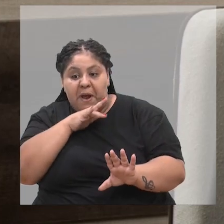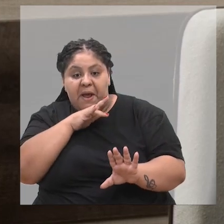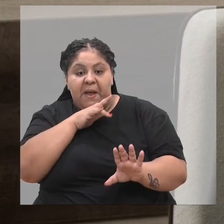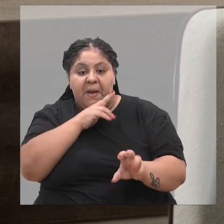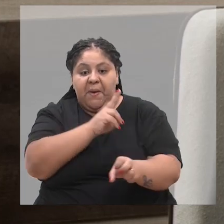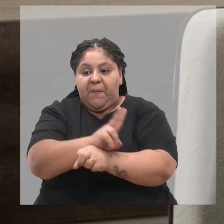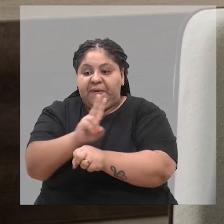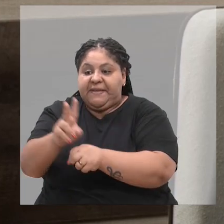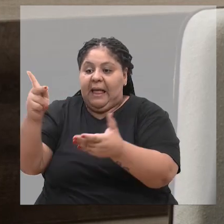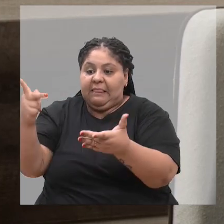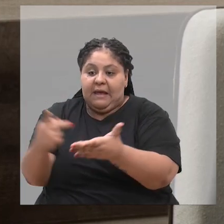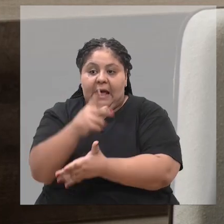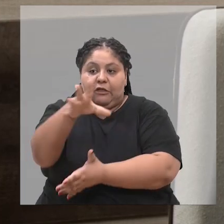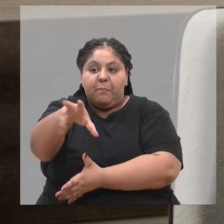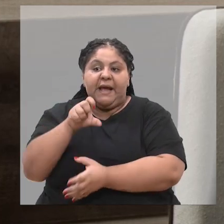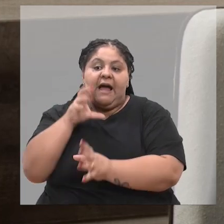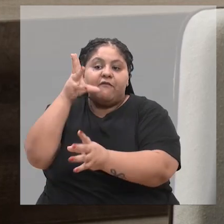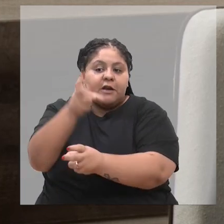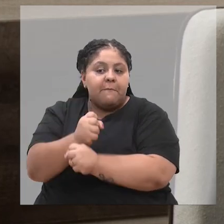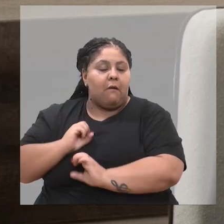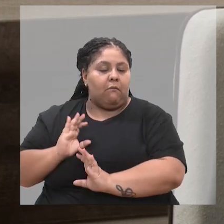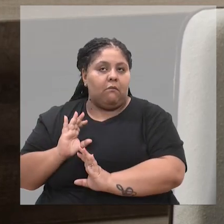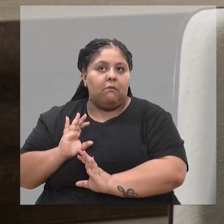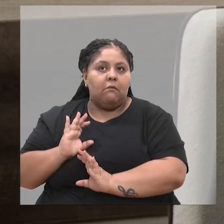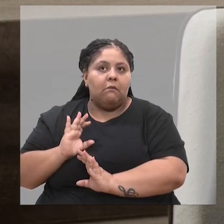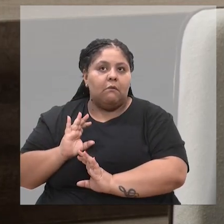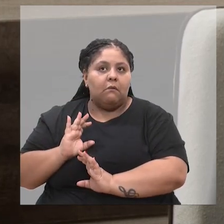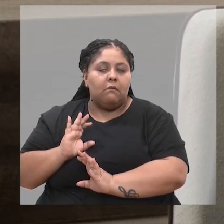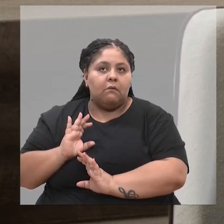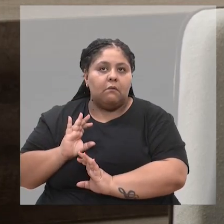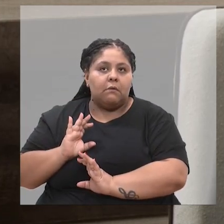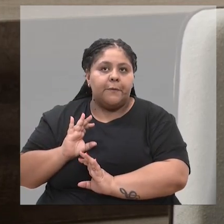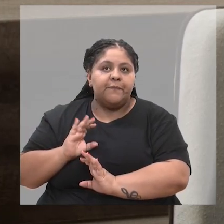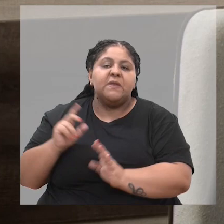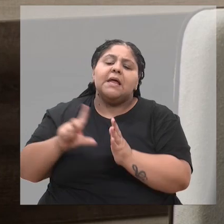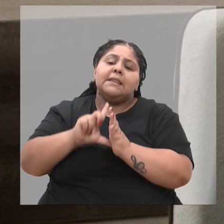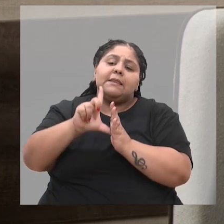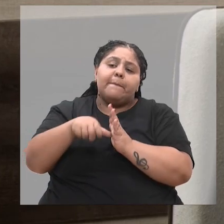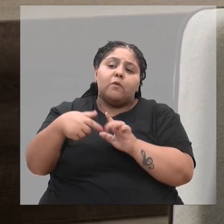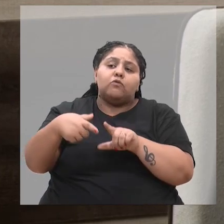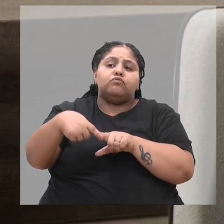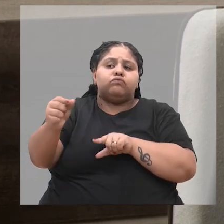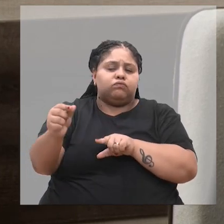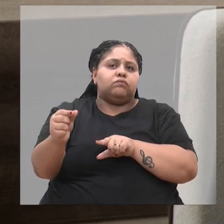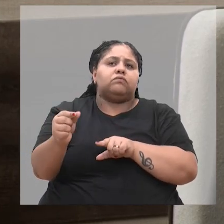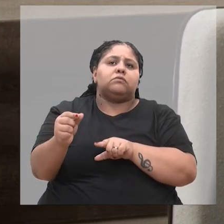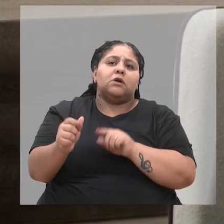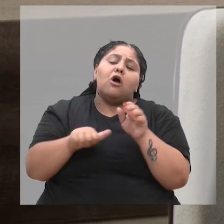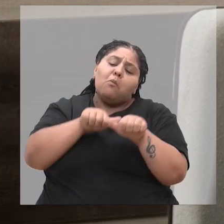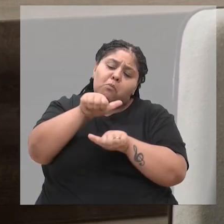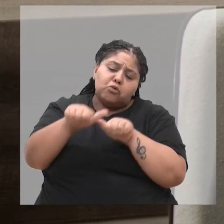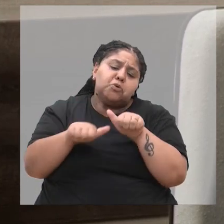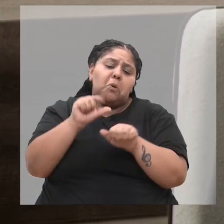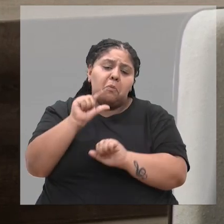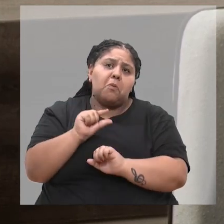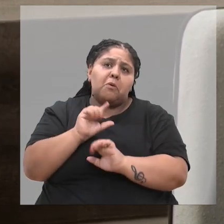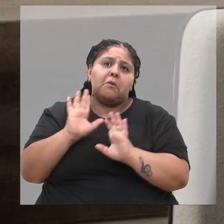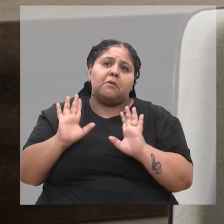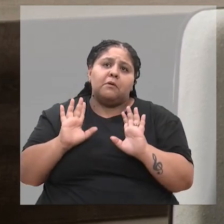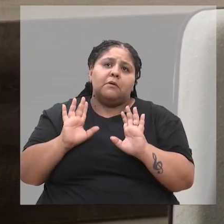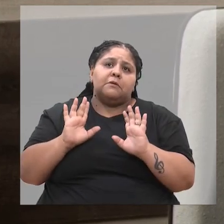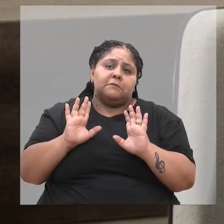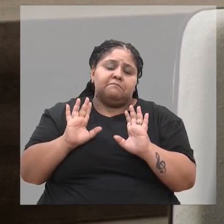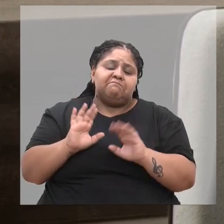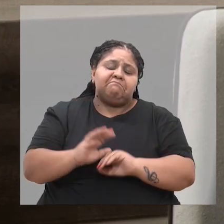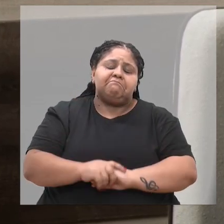pegava porque queriam cuidar bem mesmo. Depois, quando eu saí, já um pouco mudou, sabe?